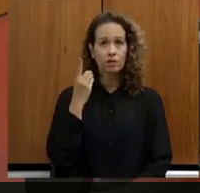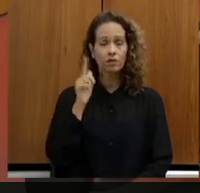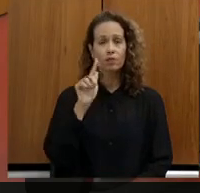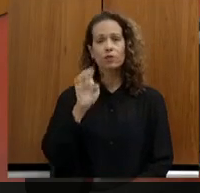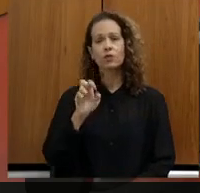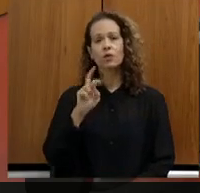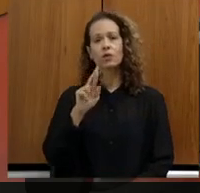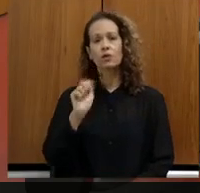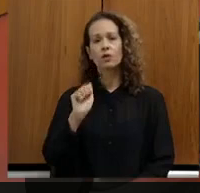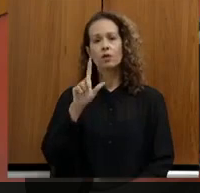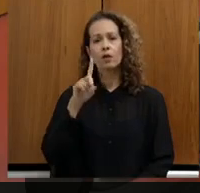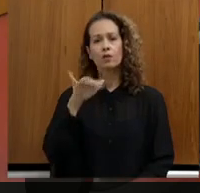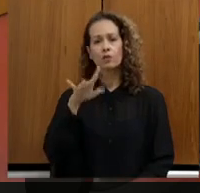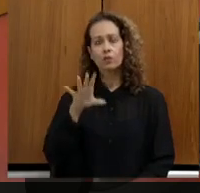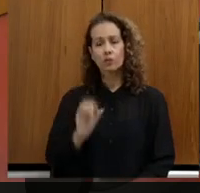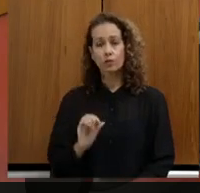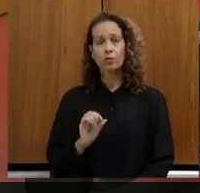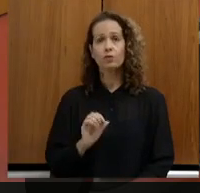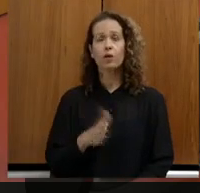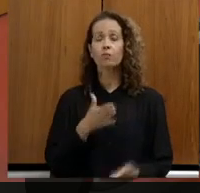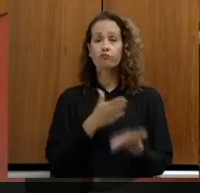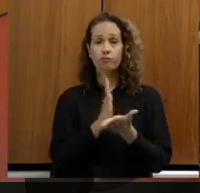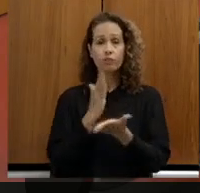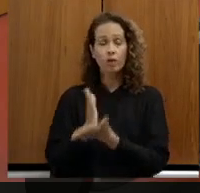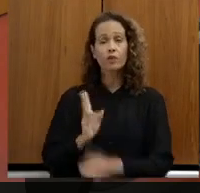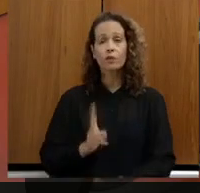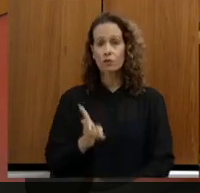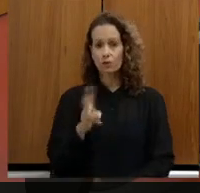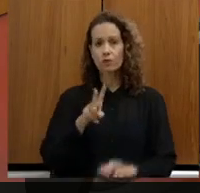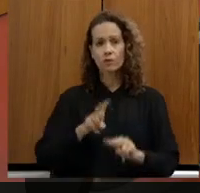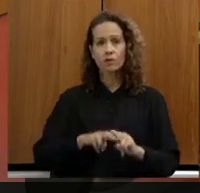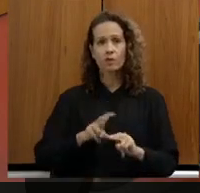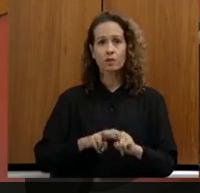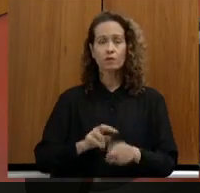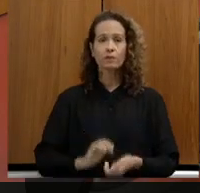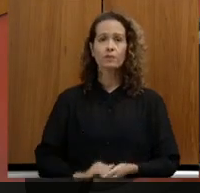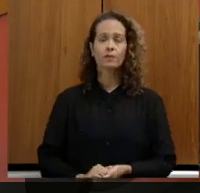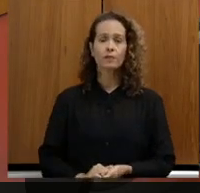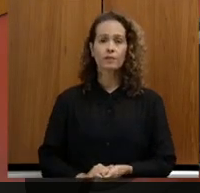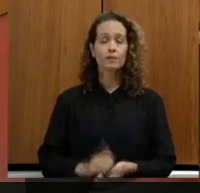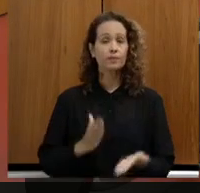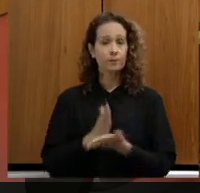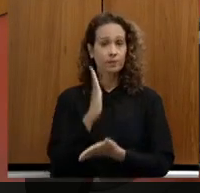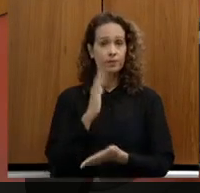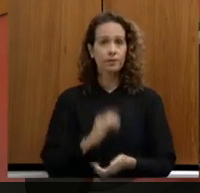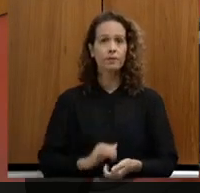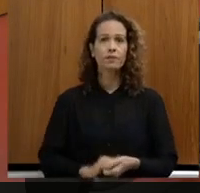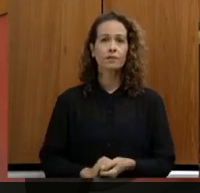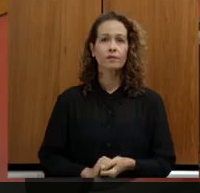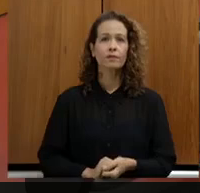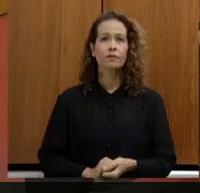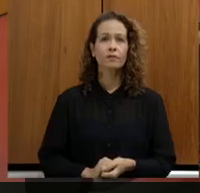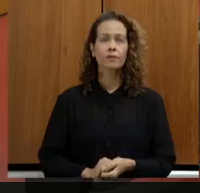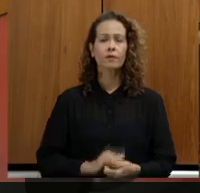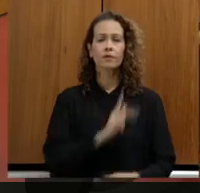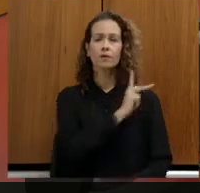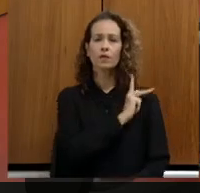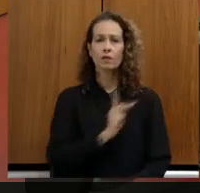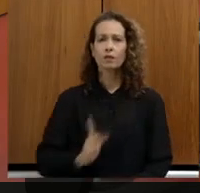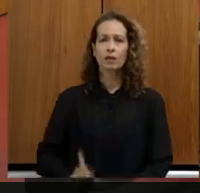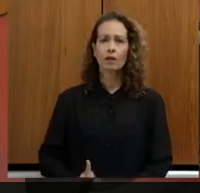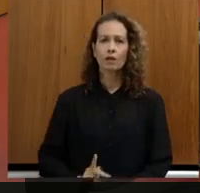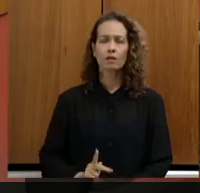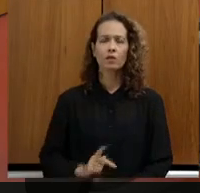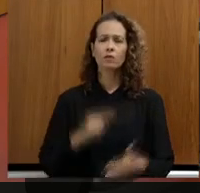os deputados que os aprovam permanecem como se encontram aprovado presidente são todos do deputado